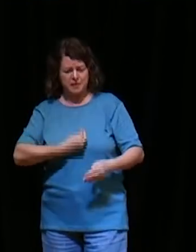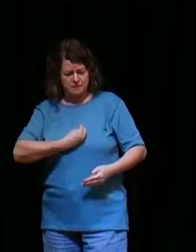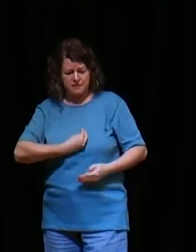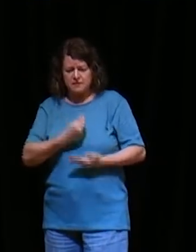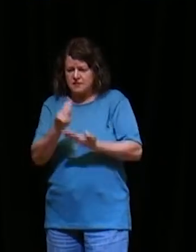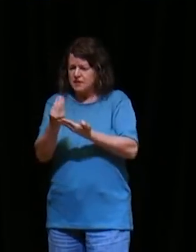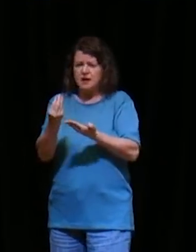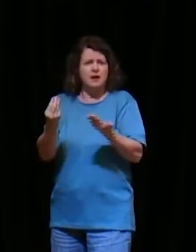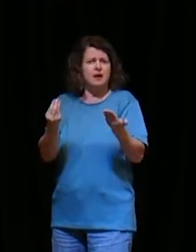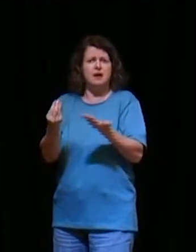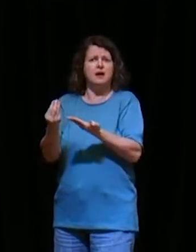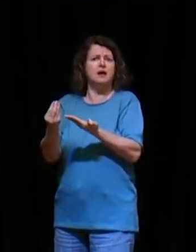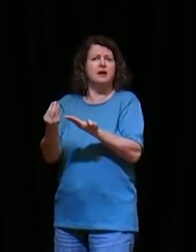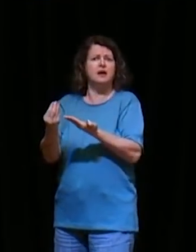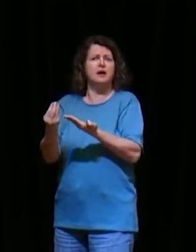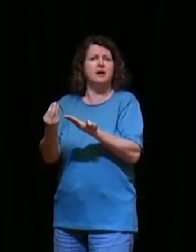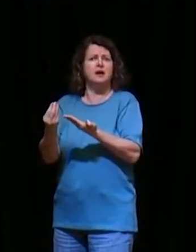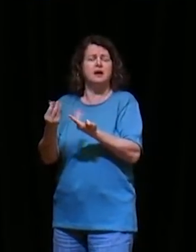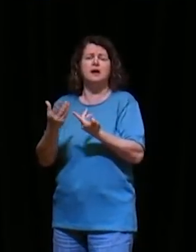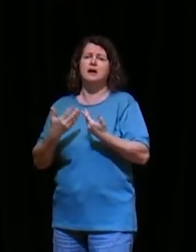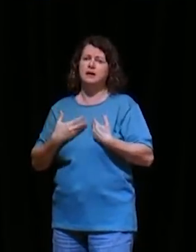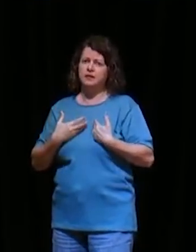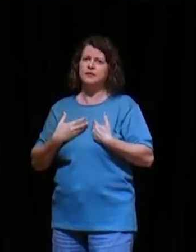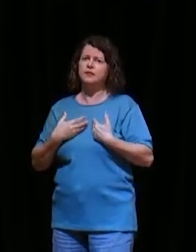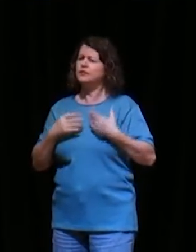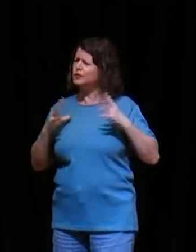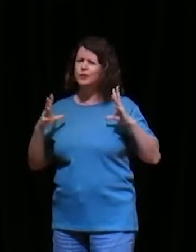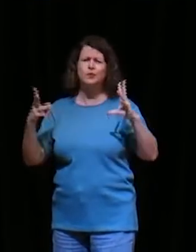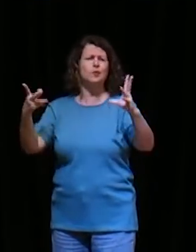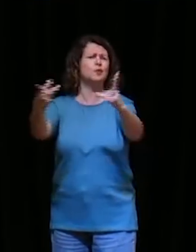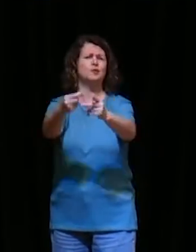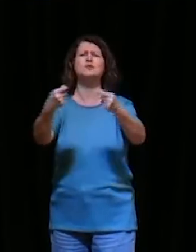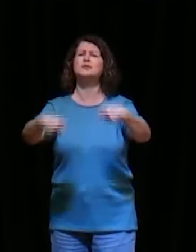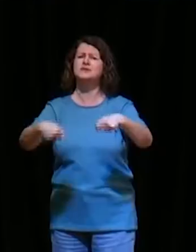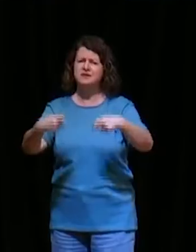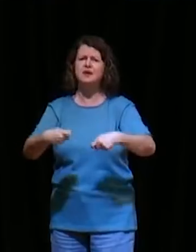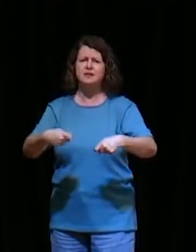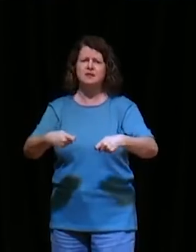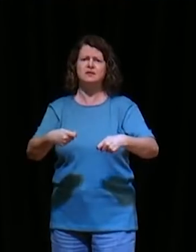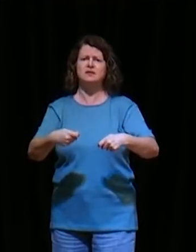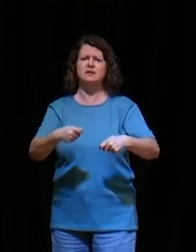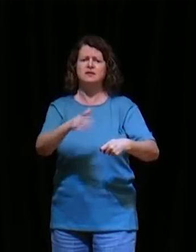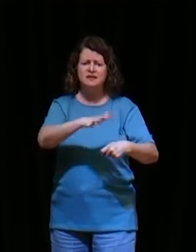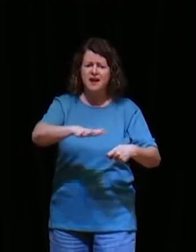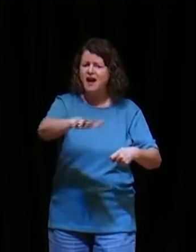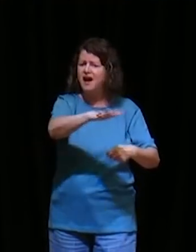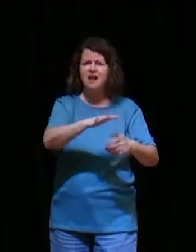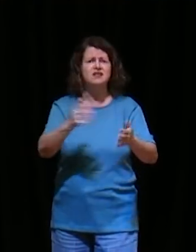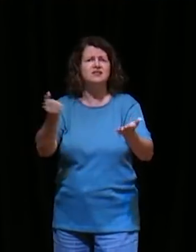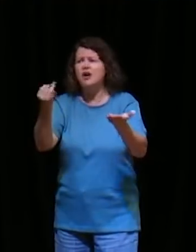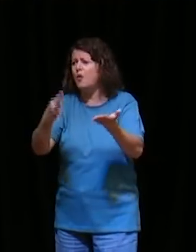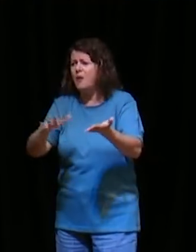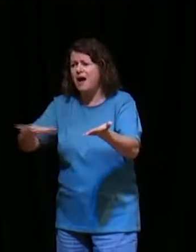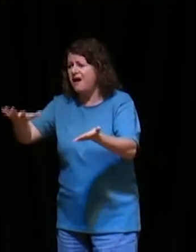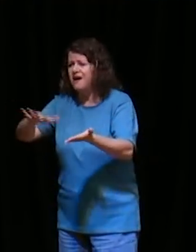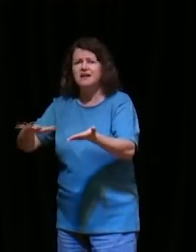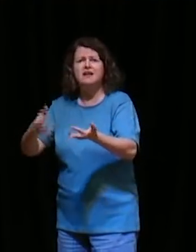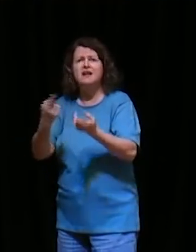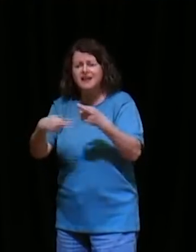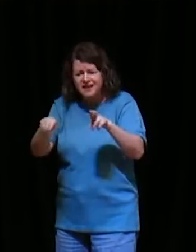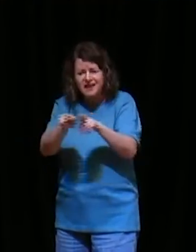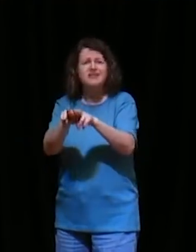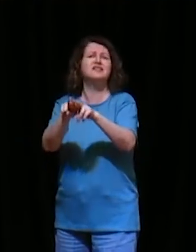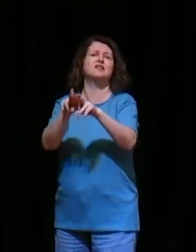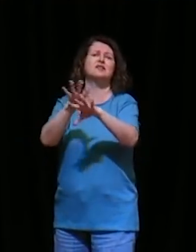todos nós, temos áreas, que necessitam, ser restauradas, e é por isso, que a oração, de restauração, é tão poderosa,